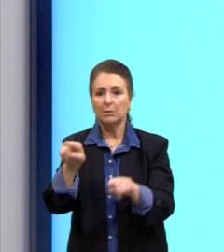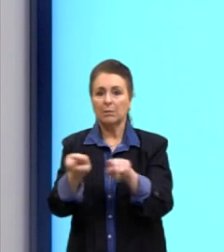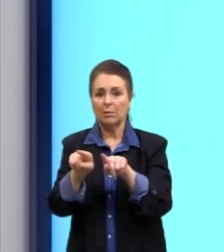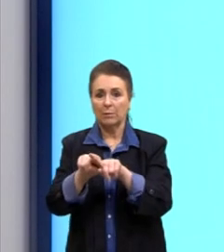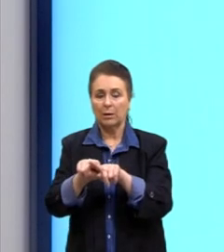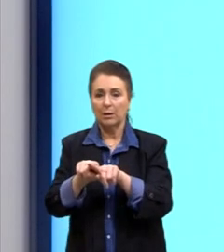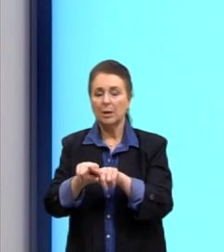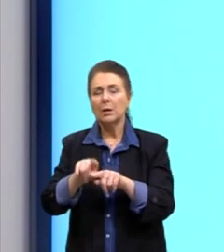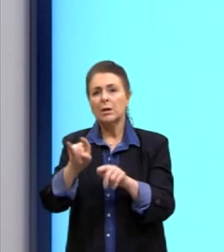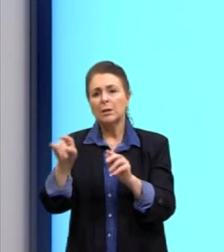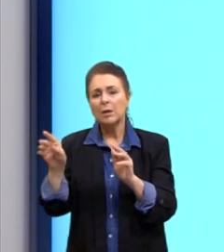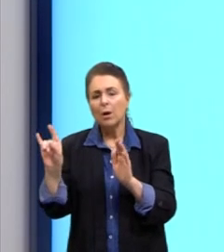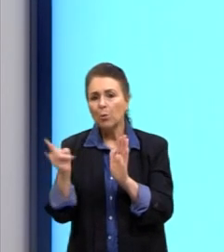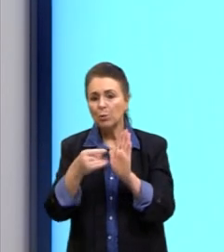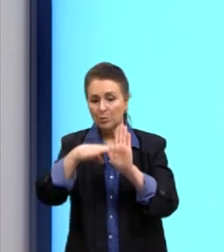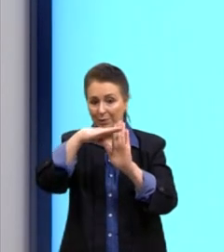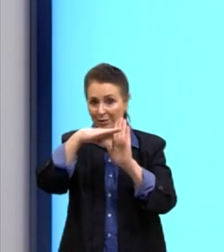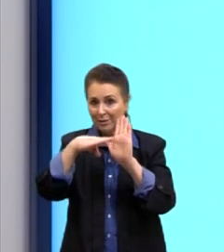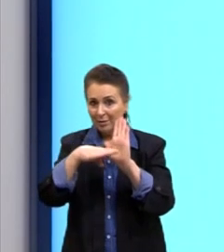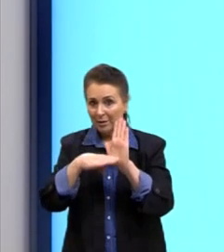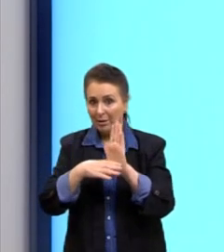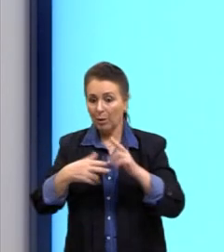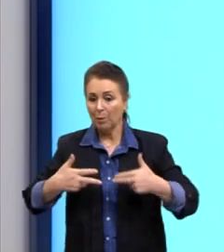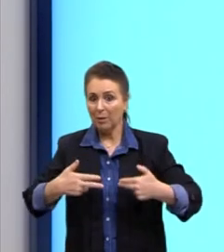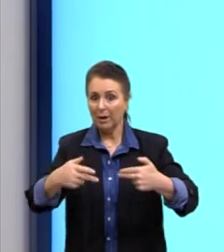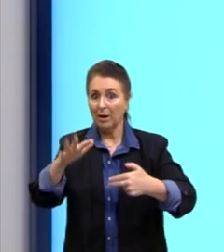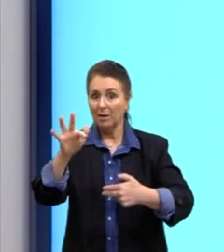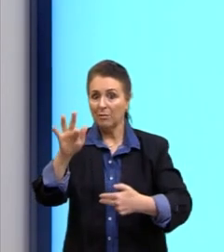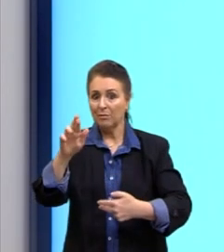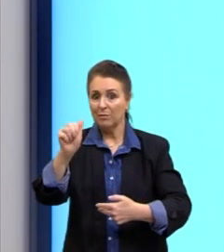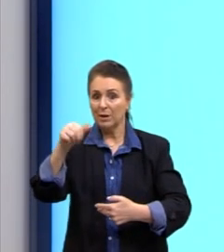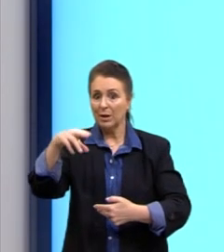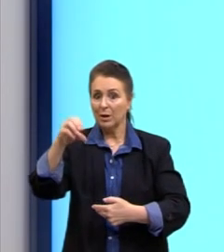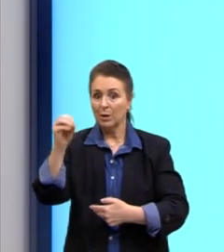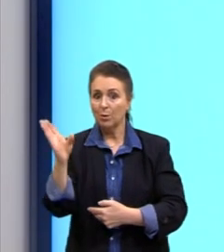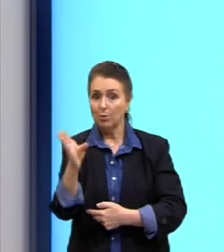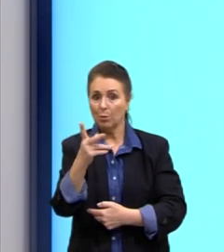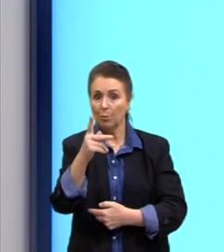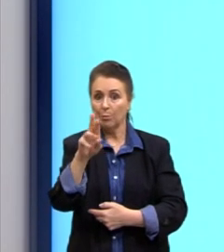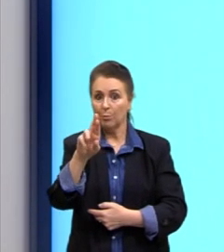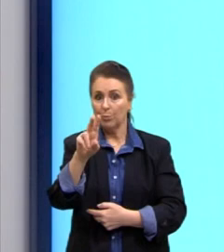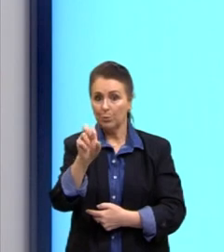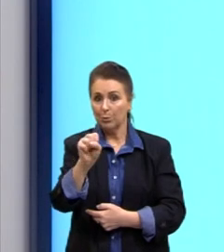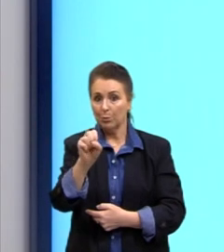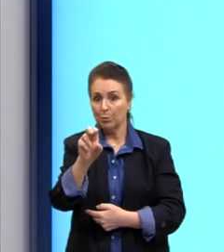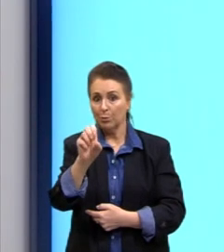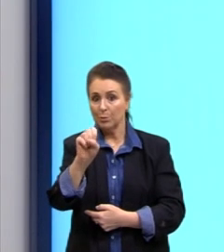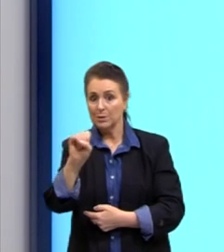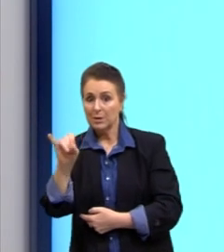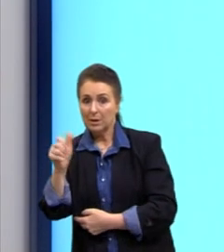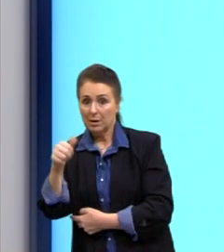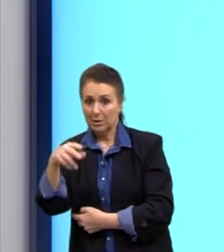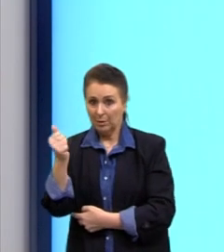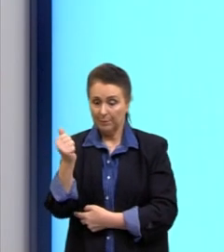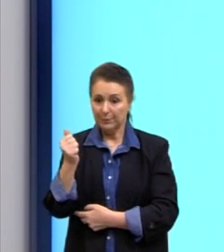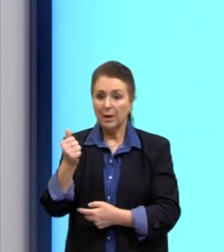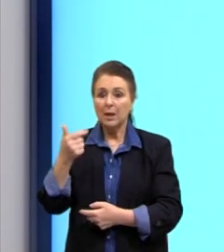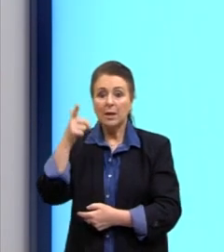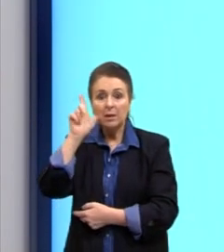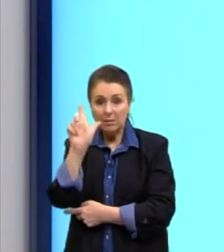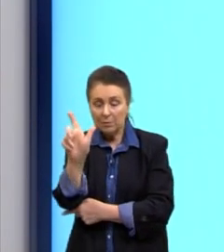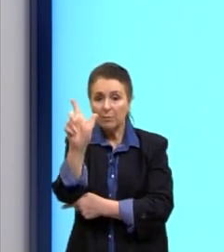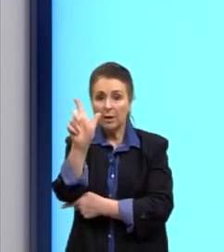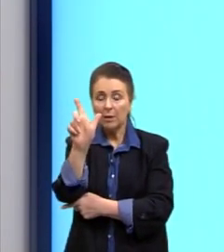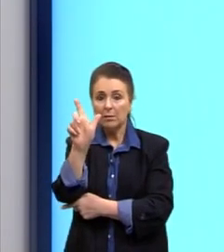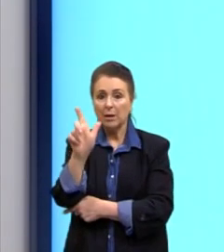exatamente a guerra franco-prussiana, que os prussos vão vencer da França e vão anexar, então, a